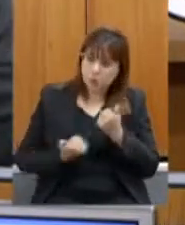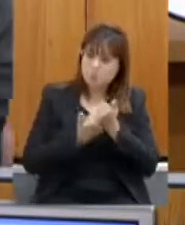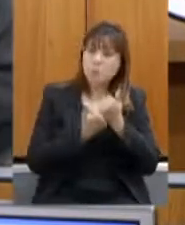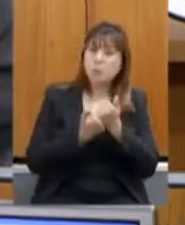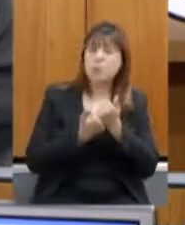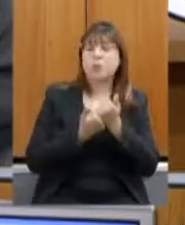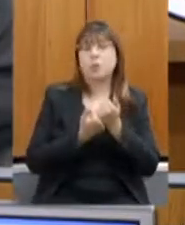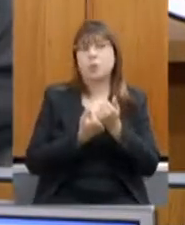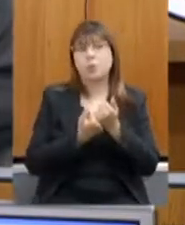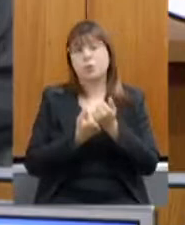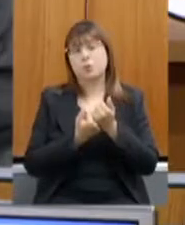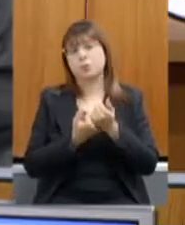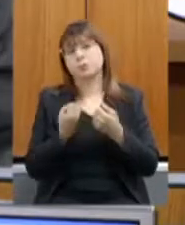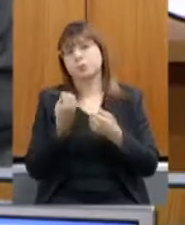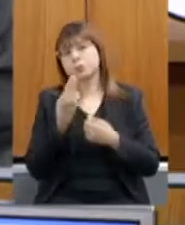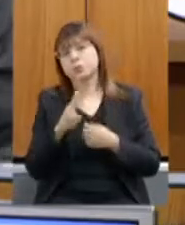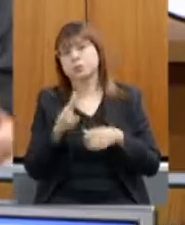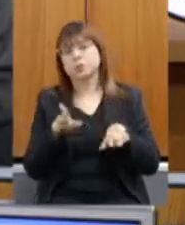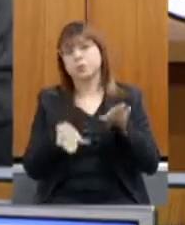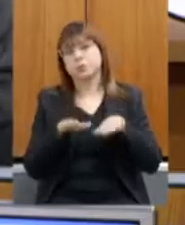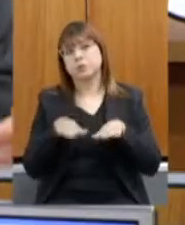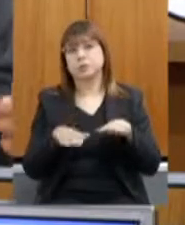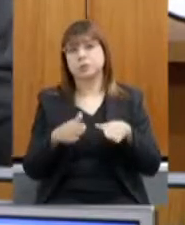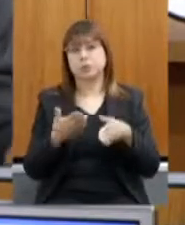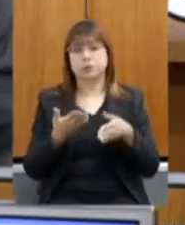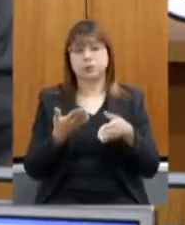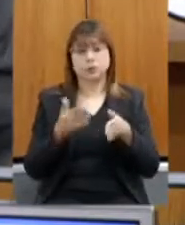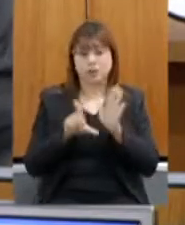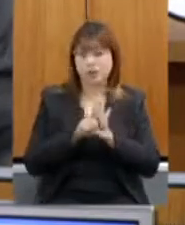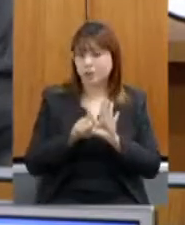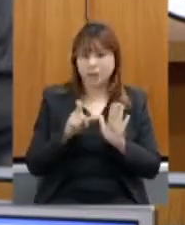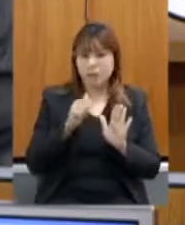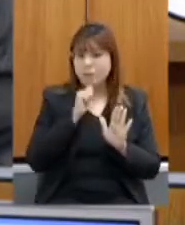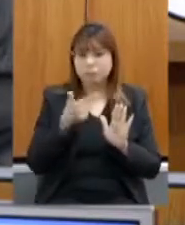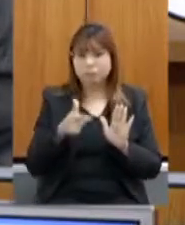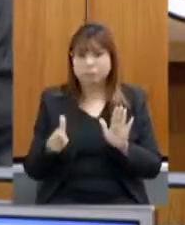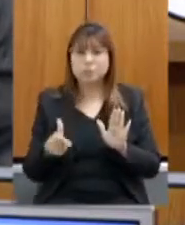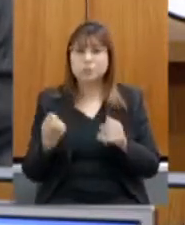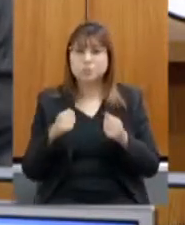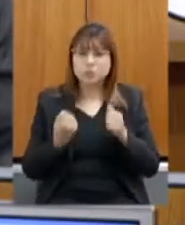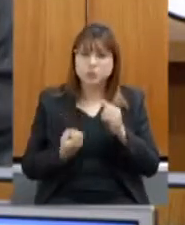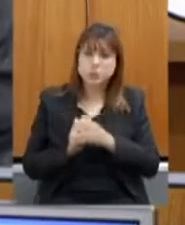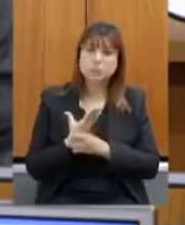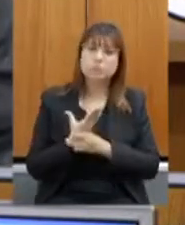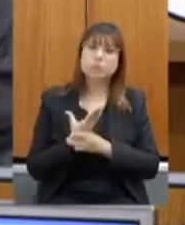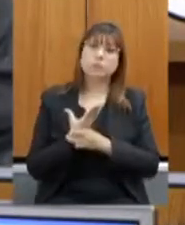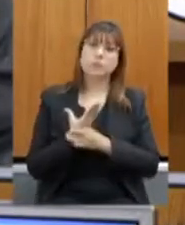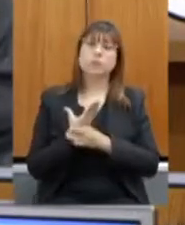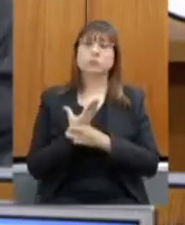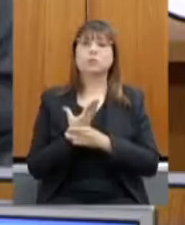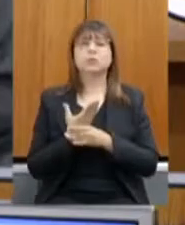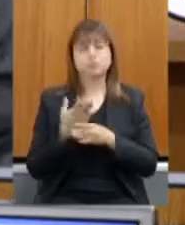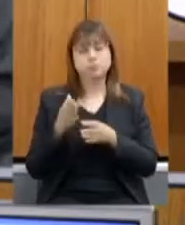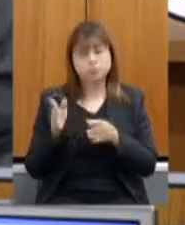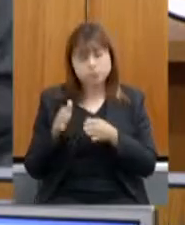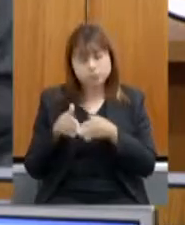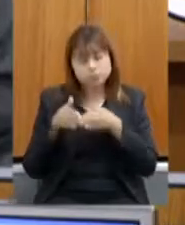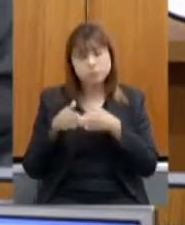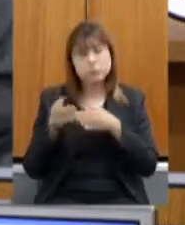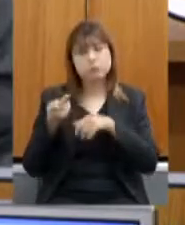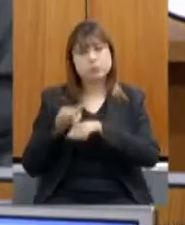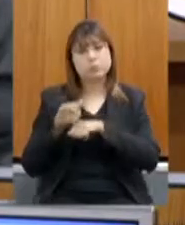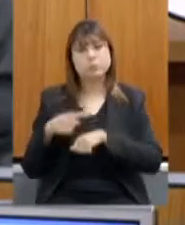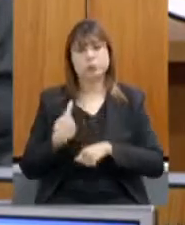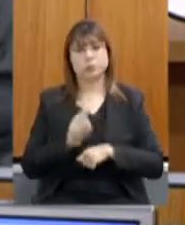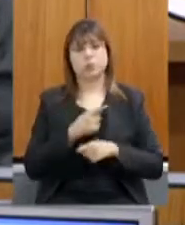ainda precisam ser confeccionadas providenciadas quero dizer que a senhora conte conosco para trabalhar nesse